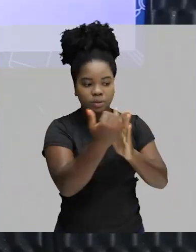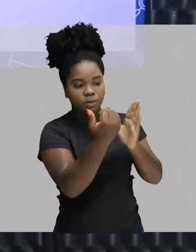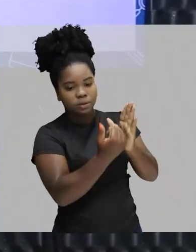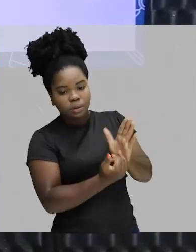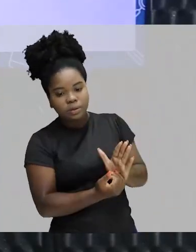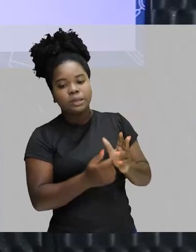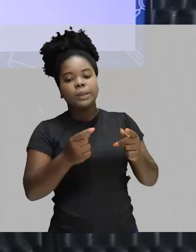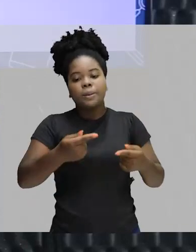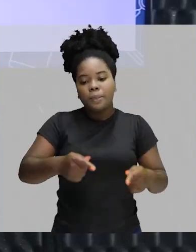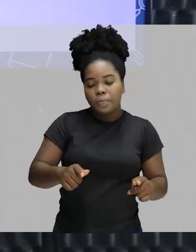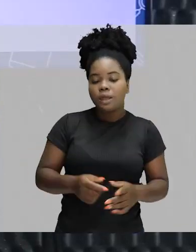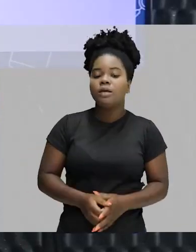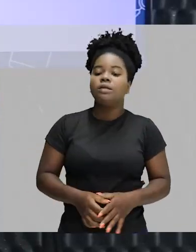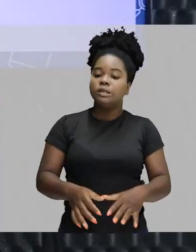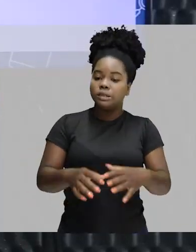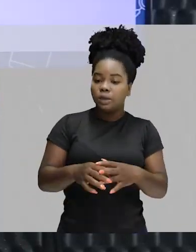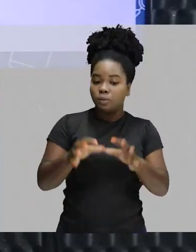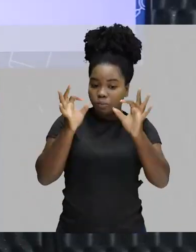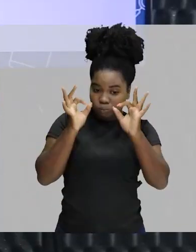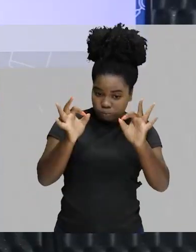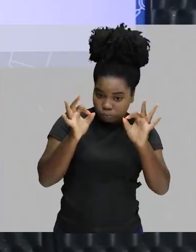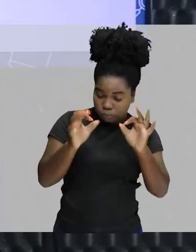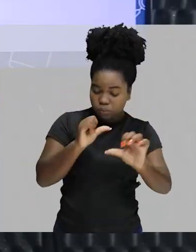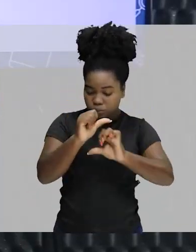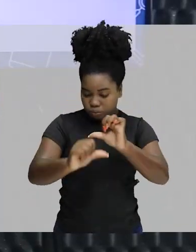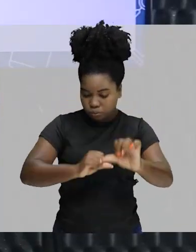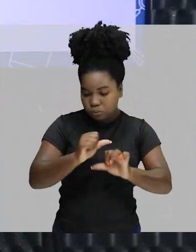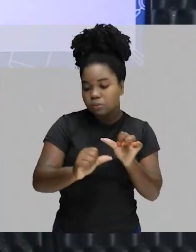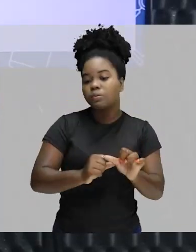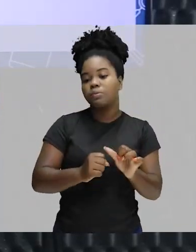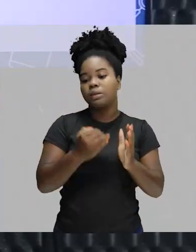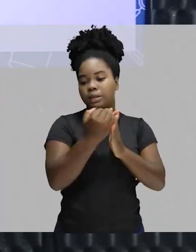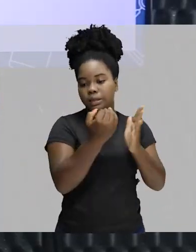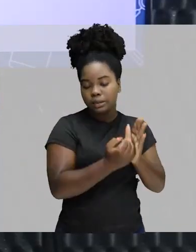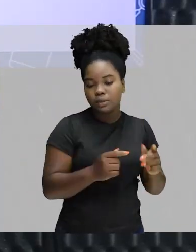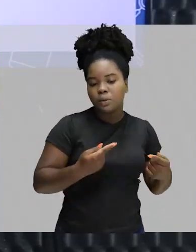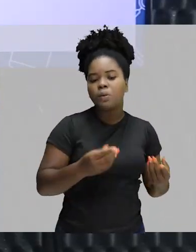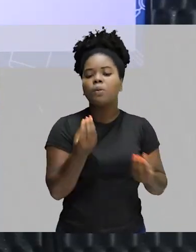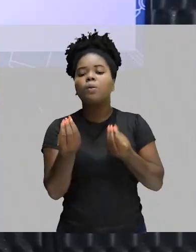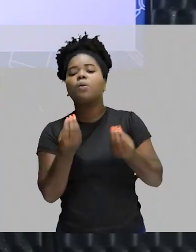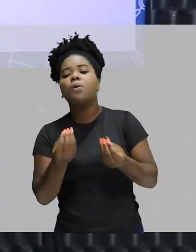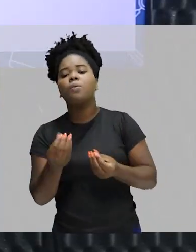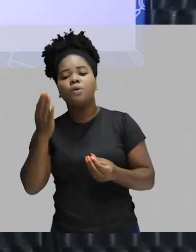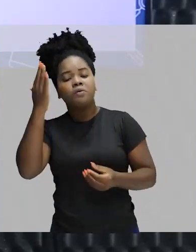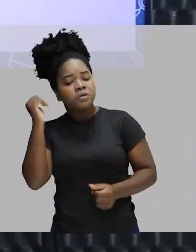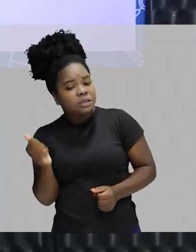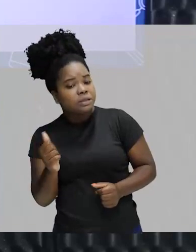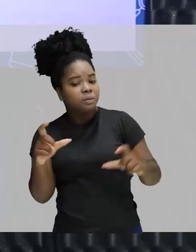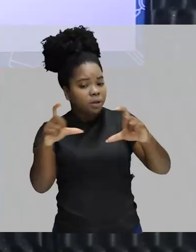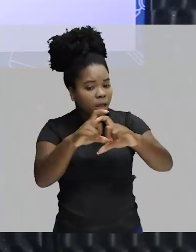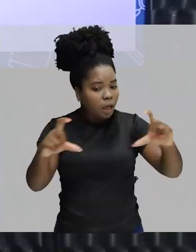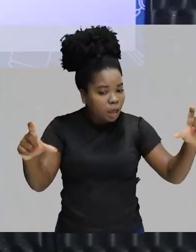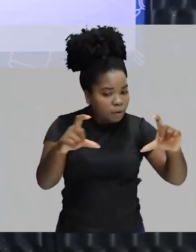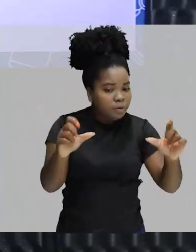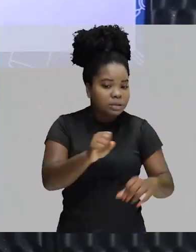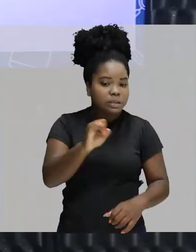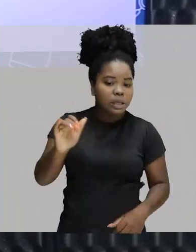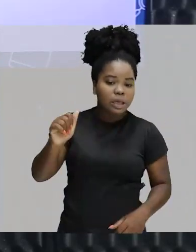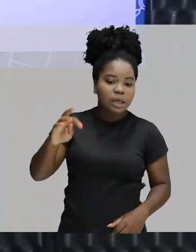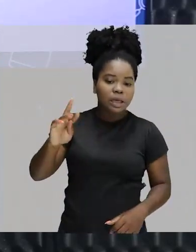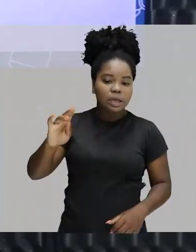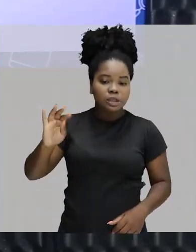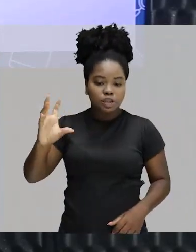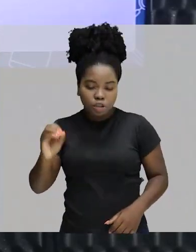gramatical. Então, muita atenção para quando ele mudar a classe gramatical. Como que eu vou saber se ele é um artigo